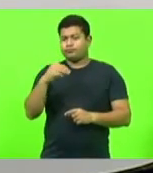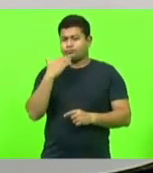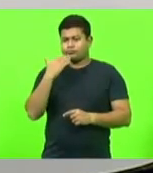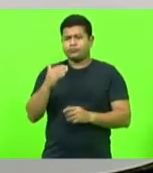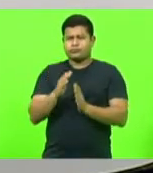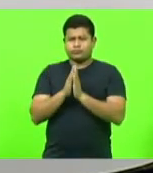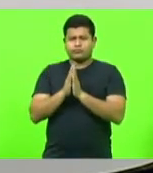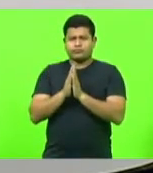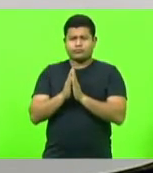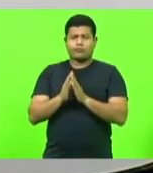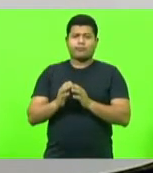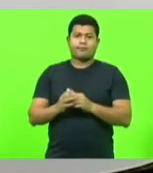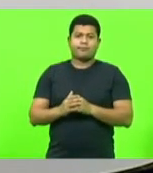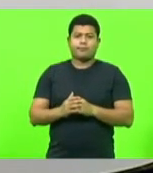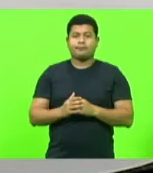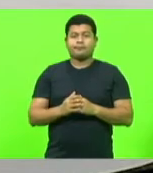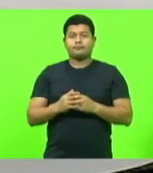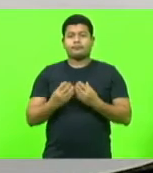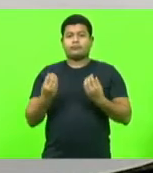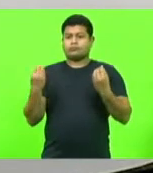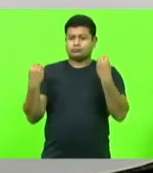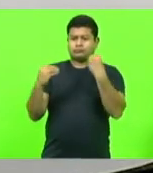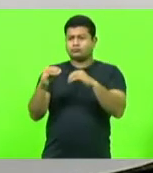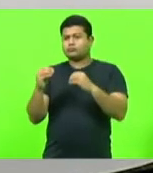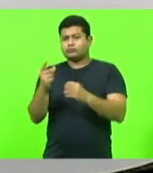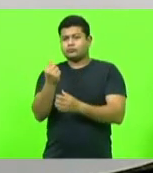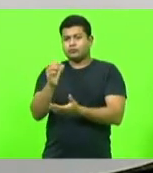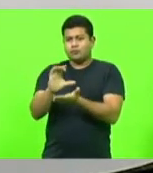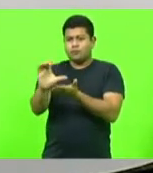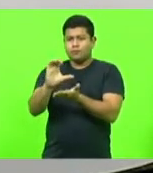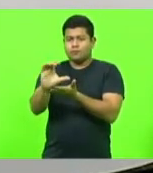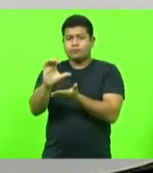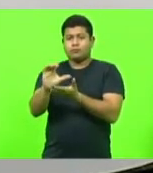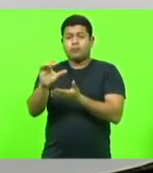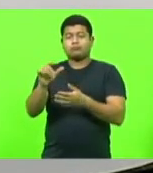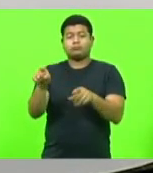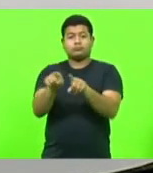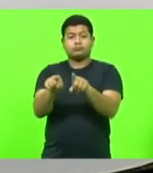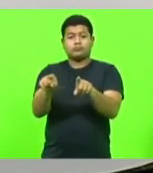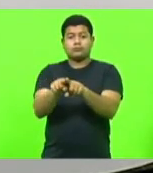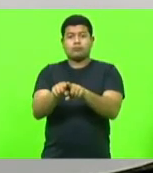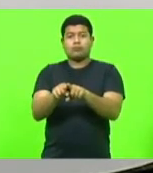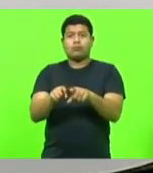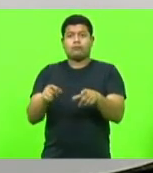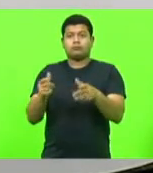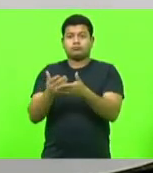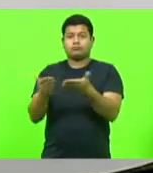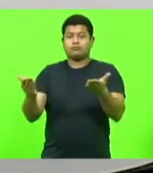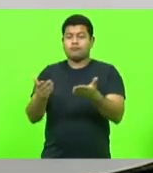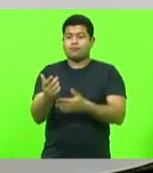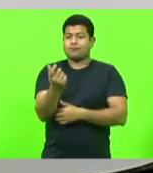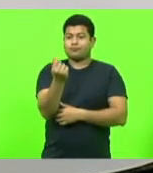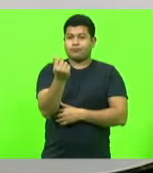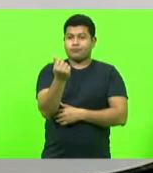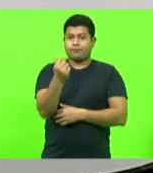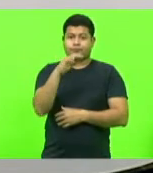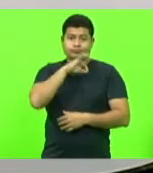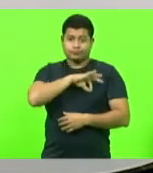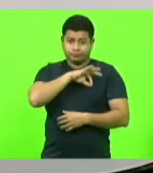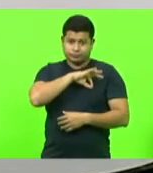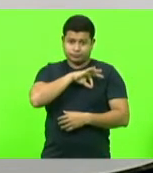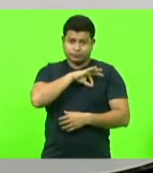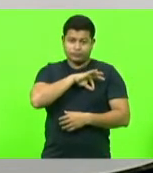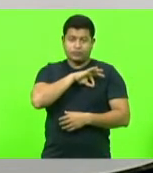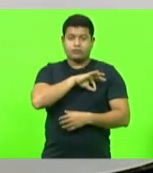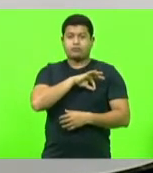aplique recursos para também rever as condições salariais dos servidores da